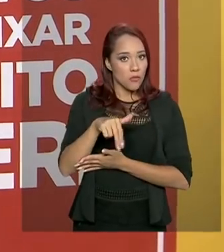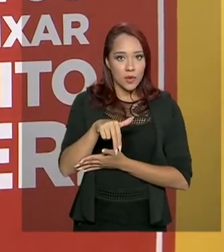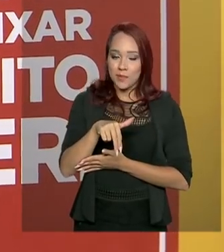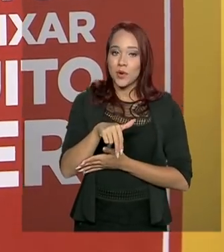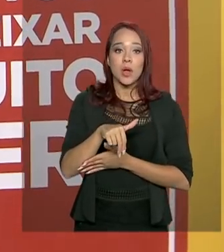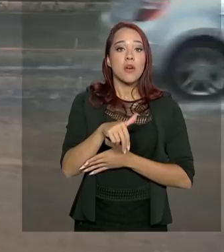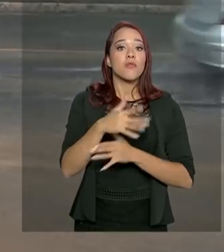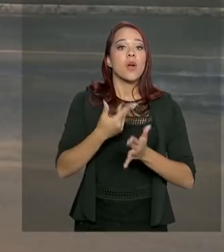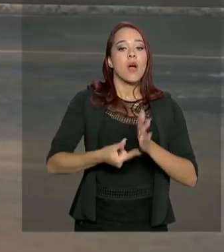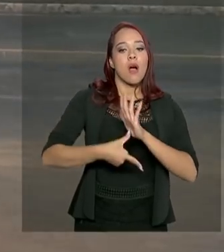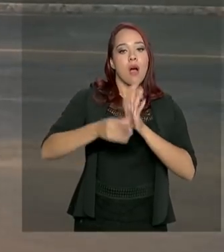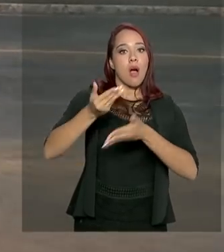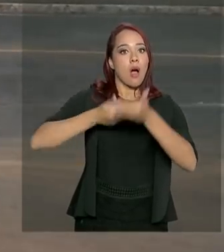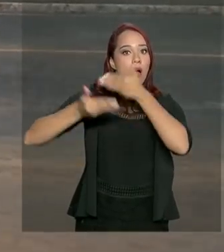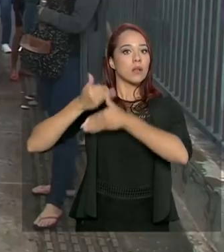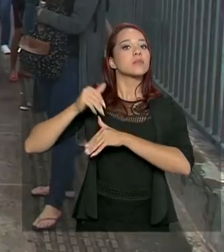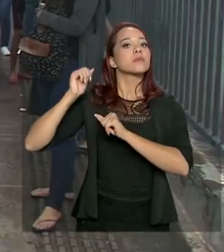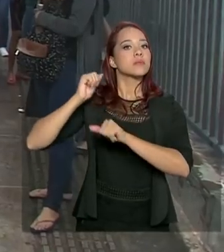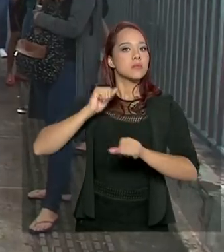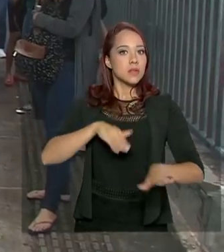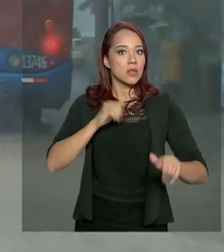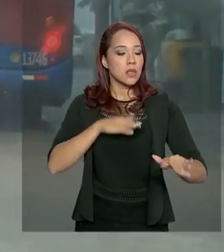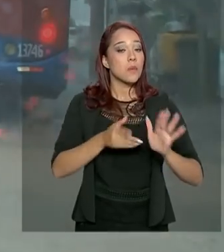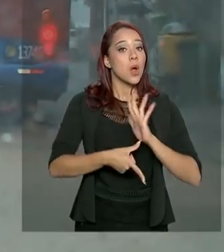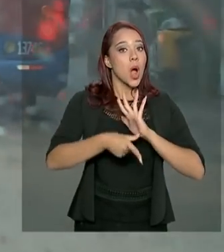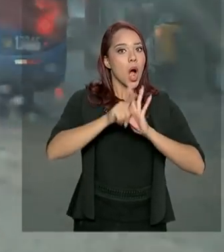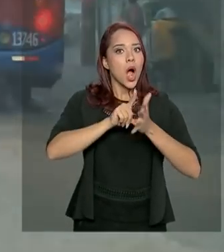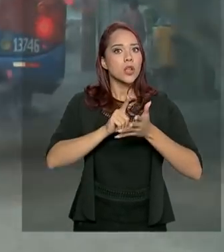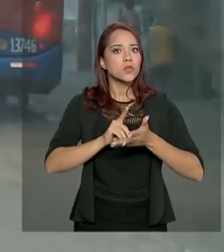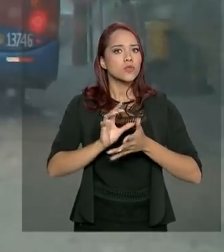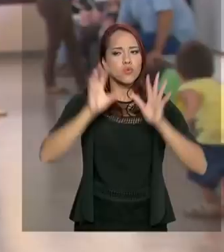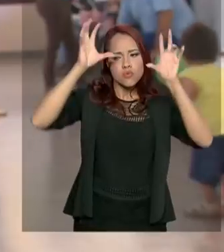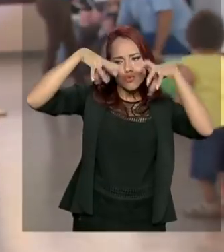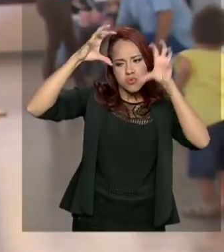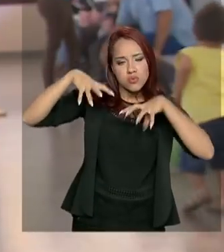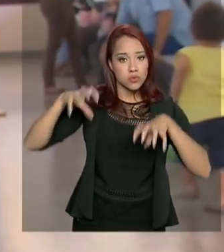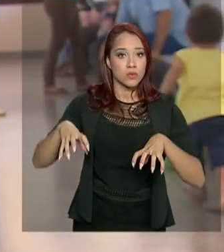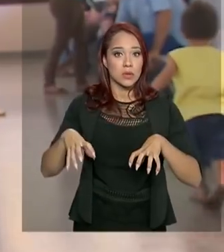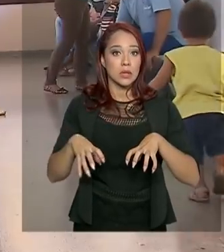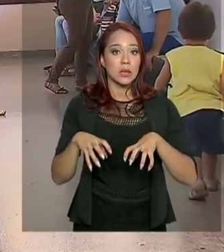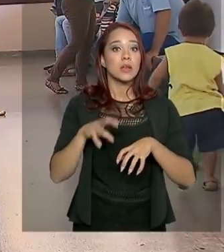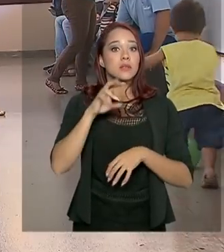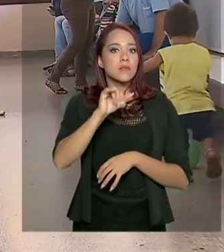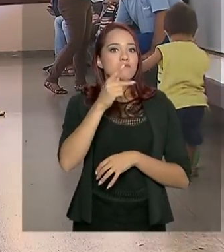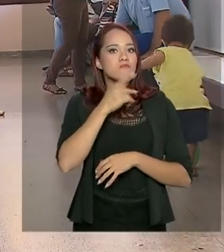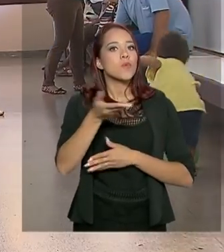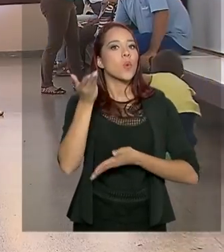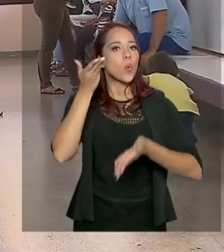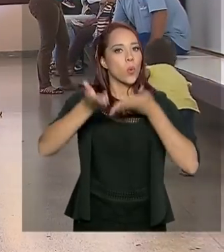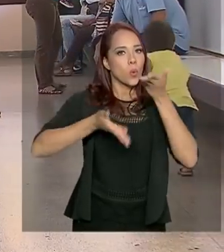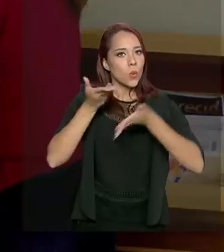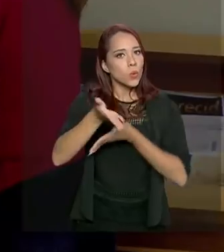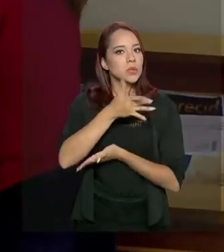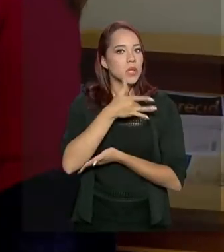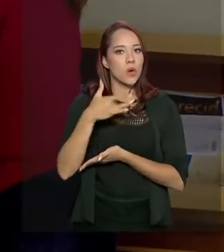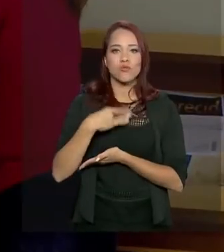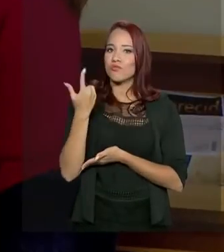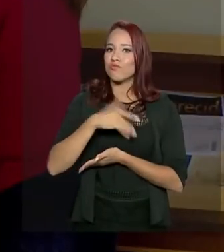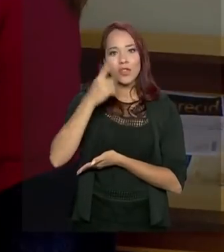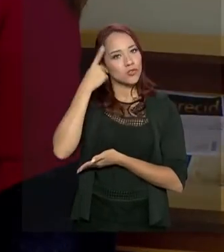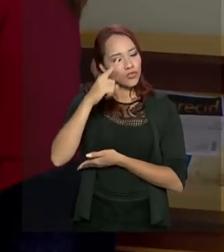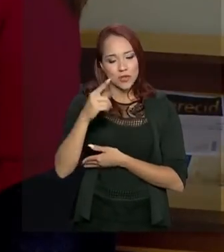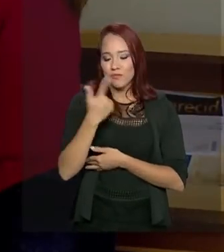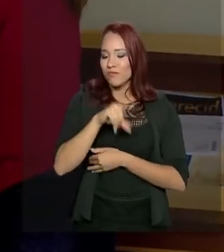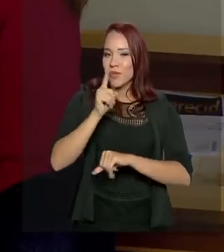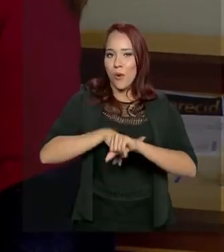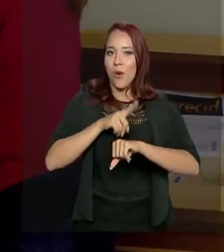campanha foi antecipada para setembro, antes do aumento do período chuvoso. E quando o assunto é cuidar da saúde, não tem dia nem hora.